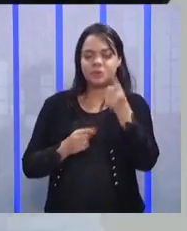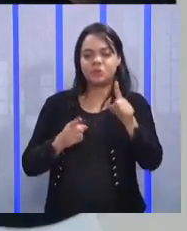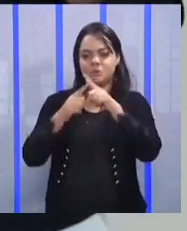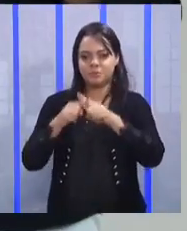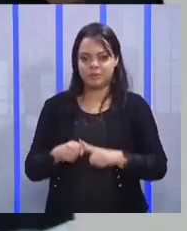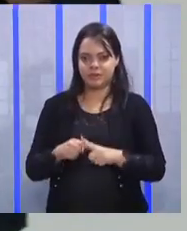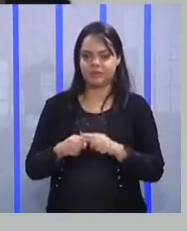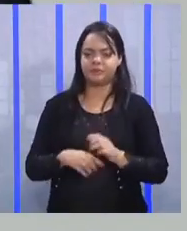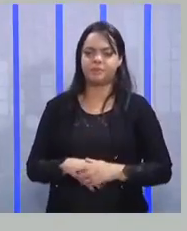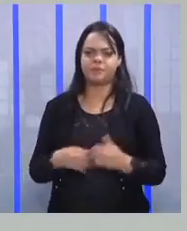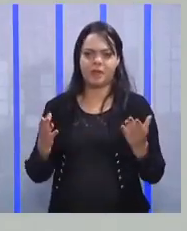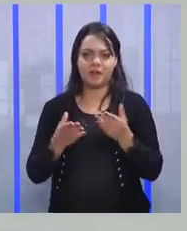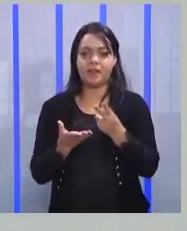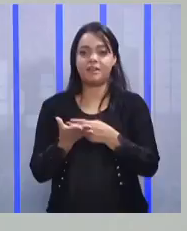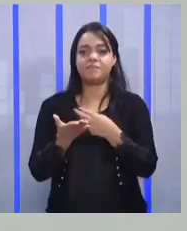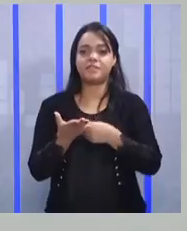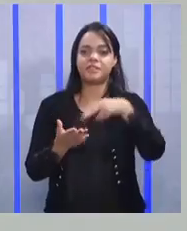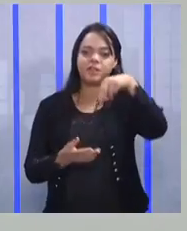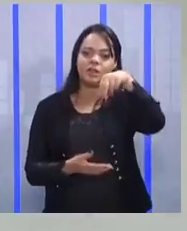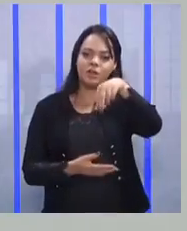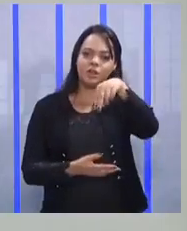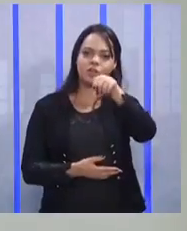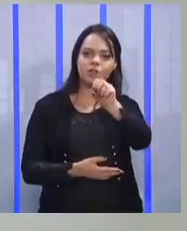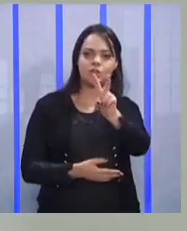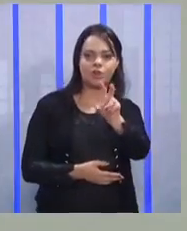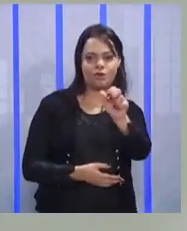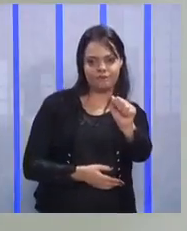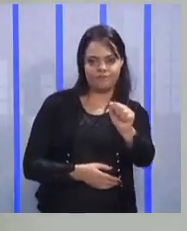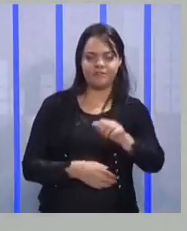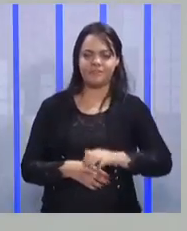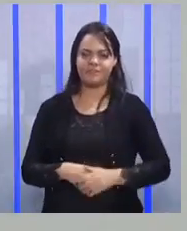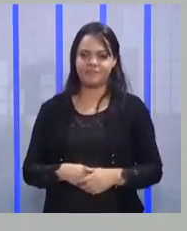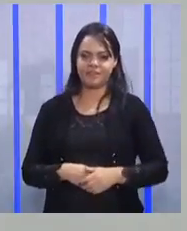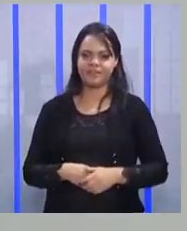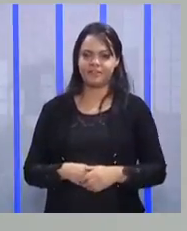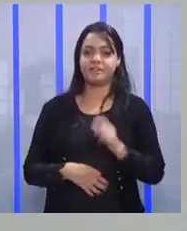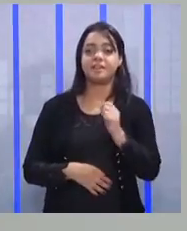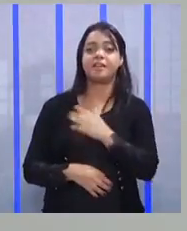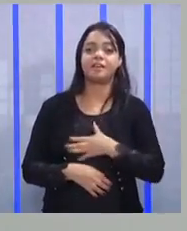Cadê as meninas que lêem a nova? Não, gente? Vai estar difícil, hein?